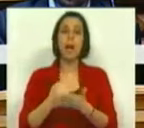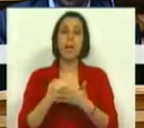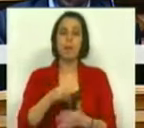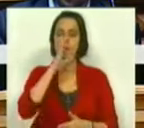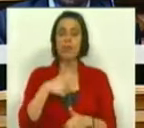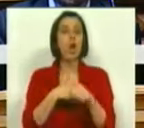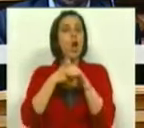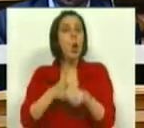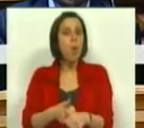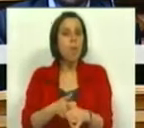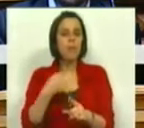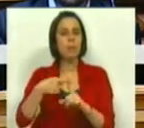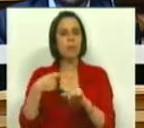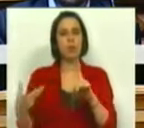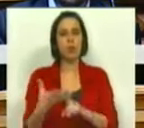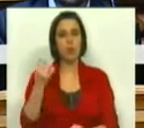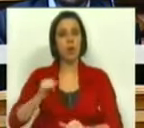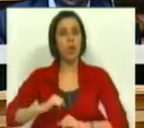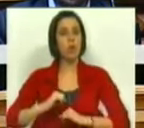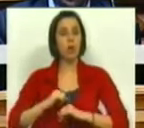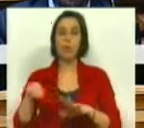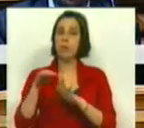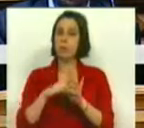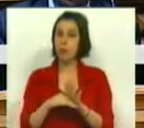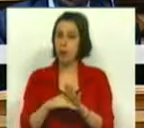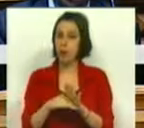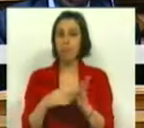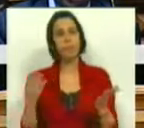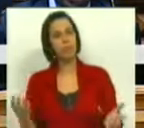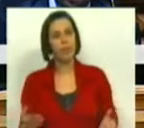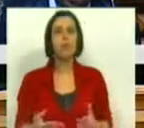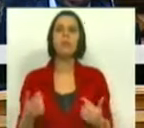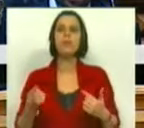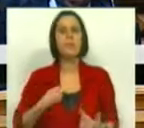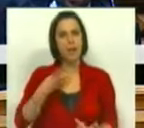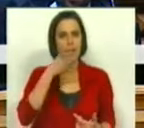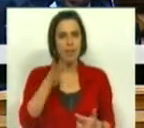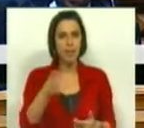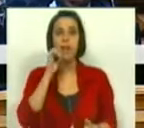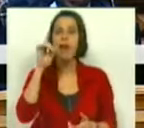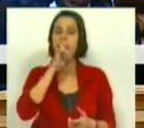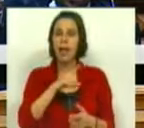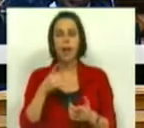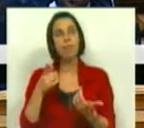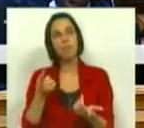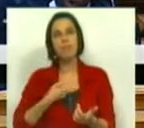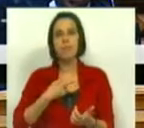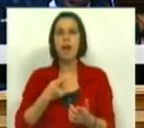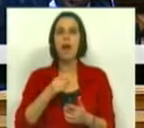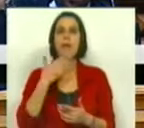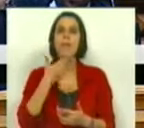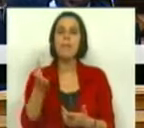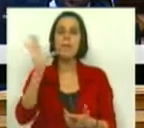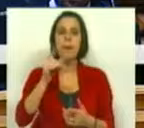apoio se cumprirmos com sucesso o nosso programa. Por isso, eu tenho que dizer àqueles que sustentam que devemos desde